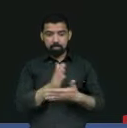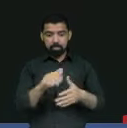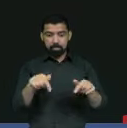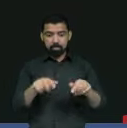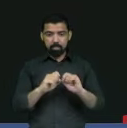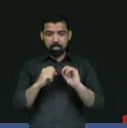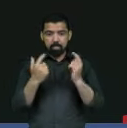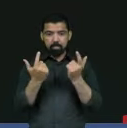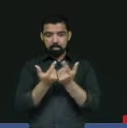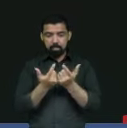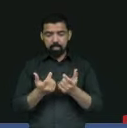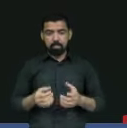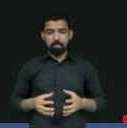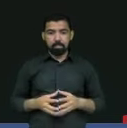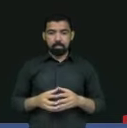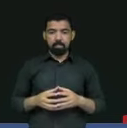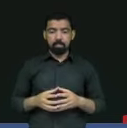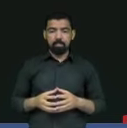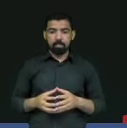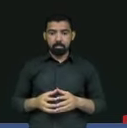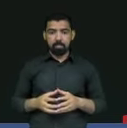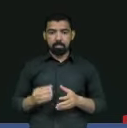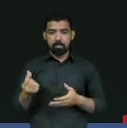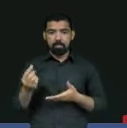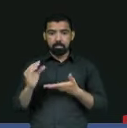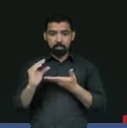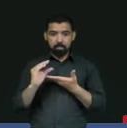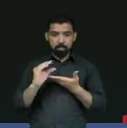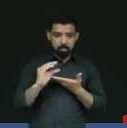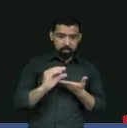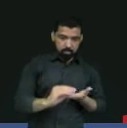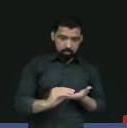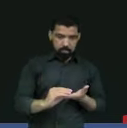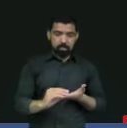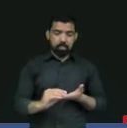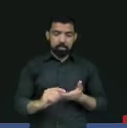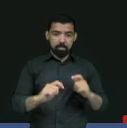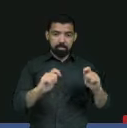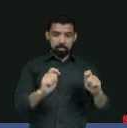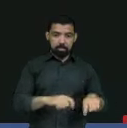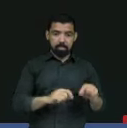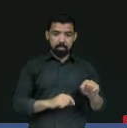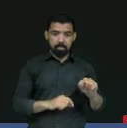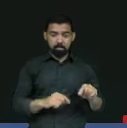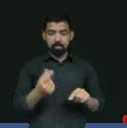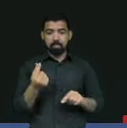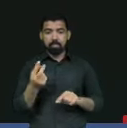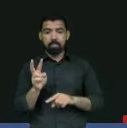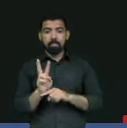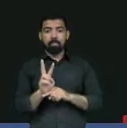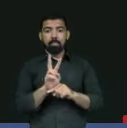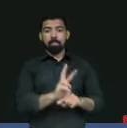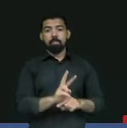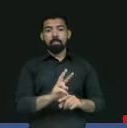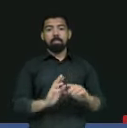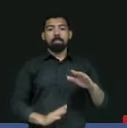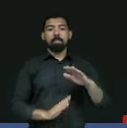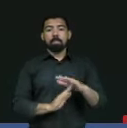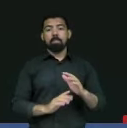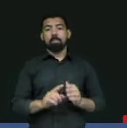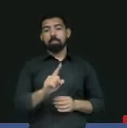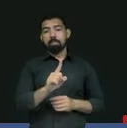matéria, de um investimento, da possibilidade de um empréstimo de até 100 milhões de euros,